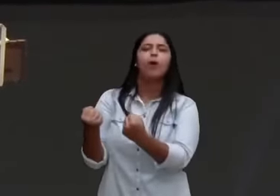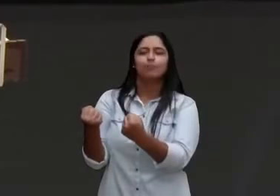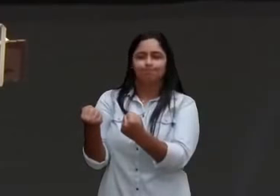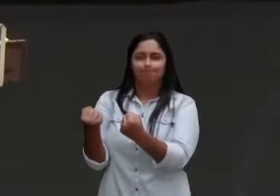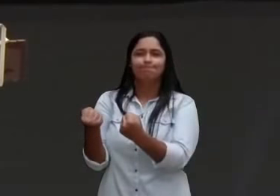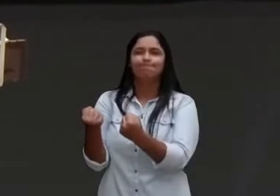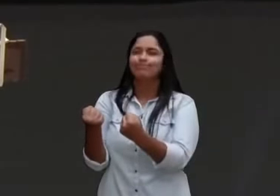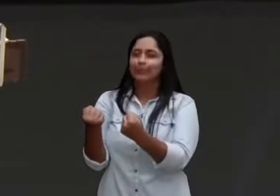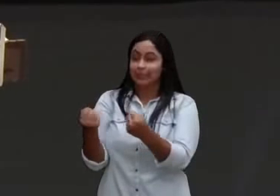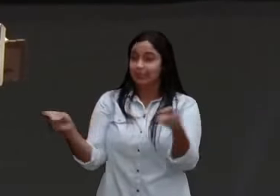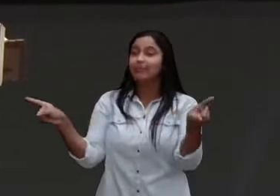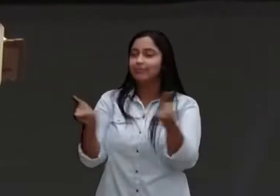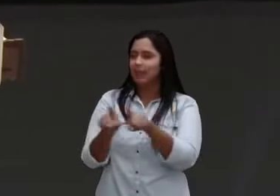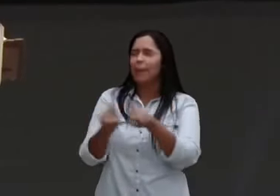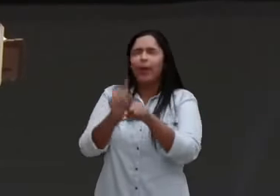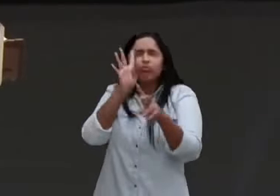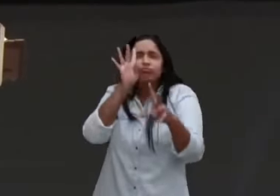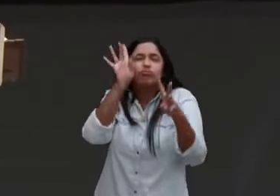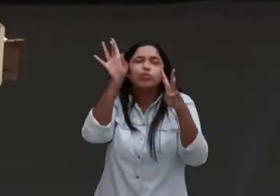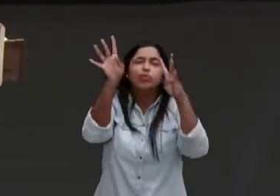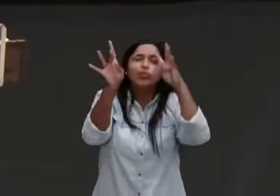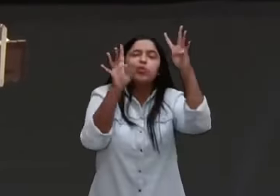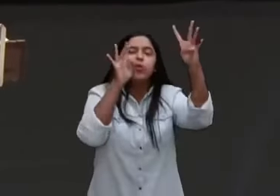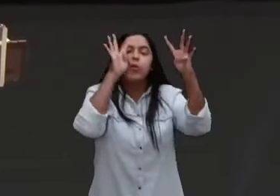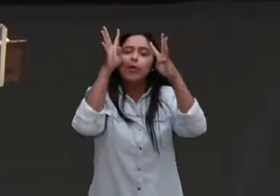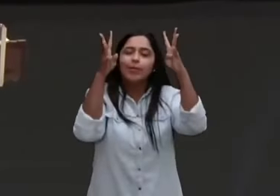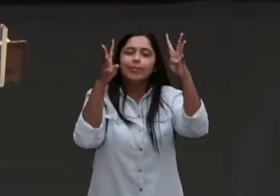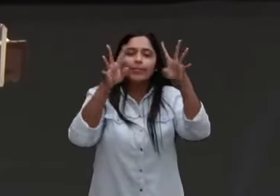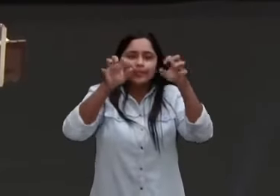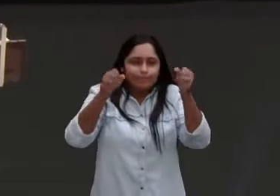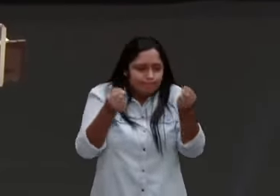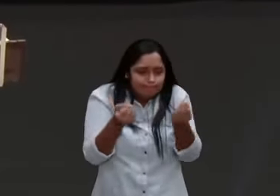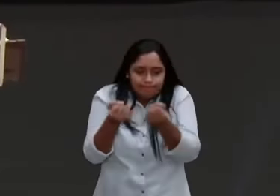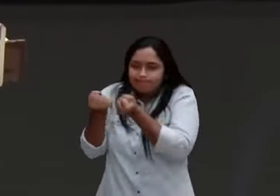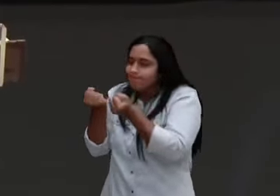suas intranquilidades, e seus sonhos, nas mãos do Senhor,